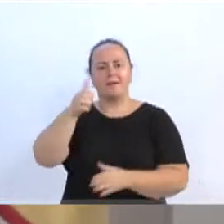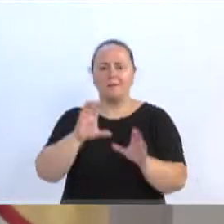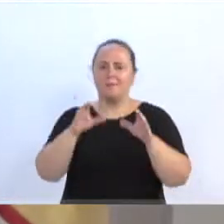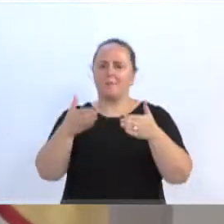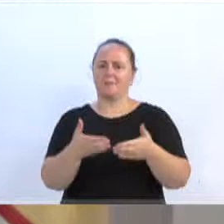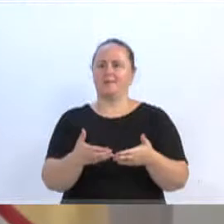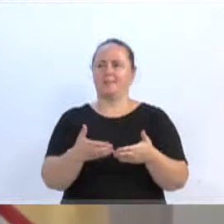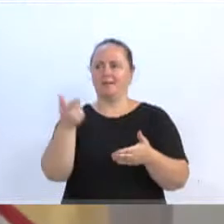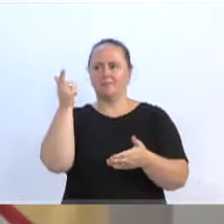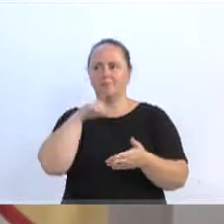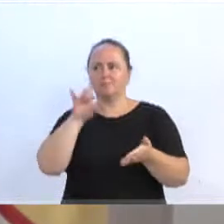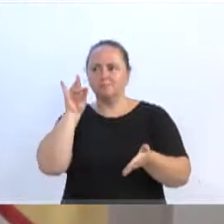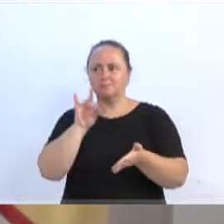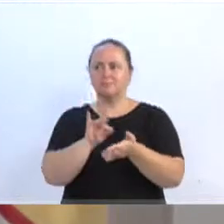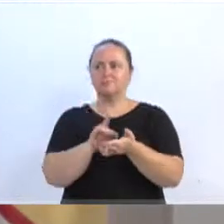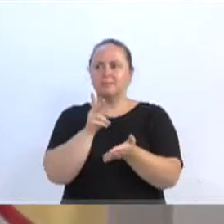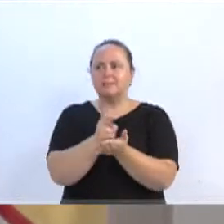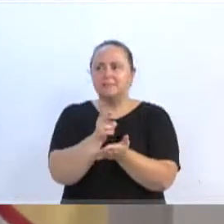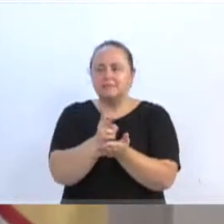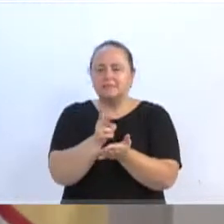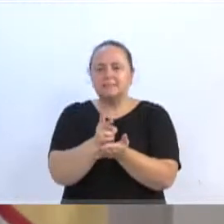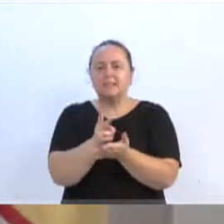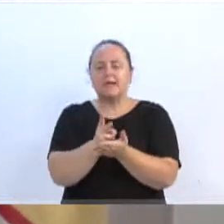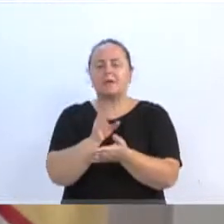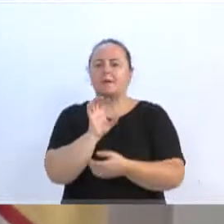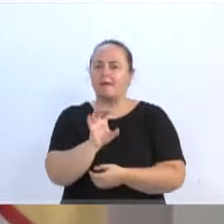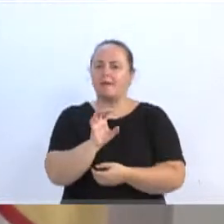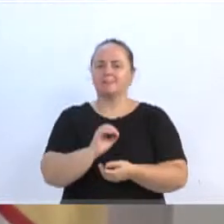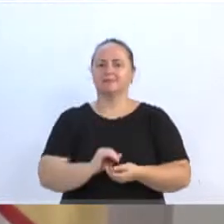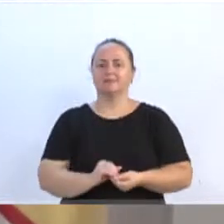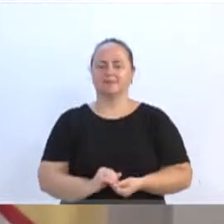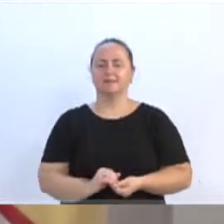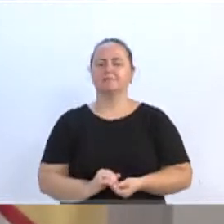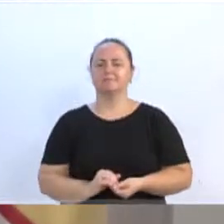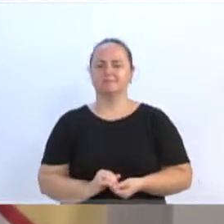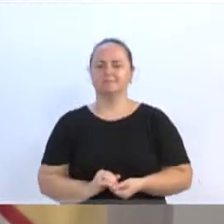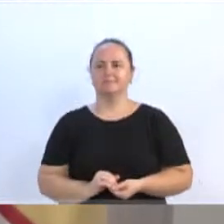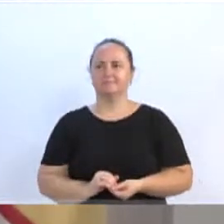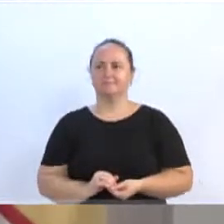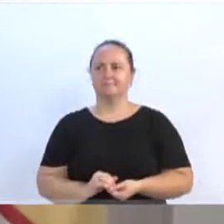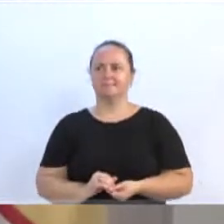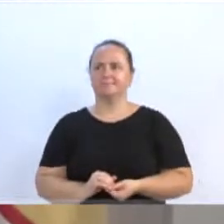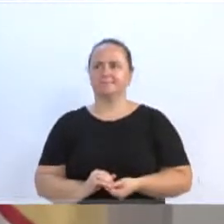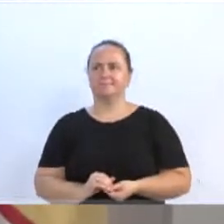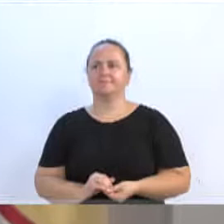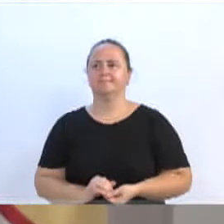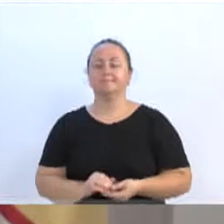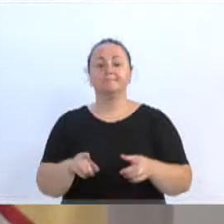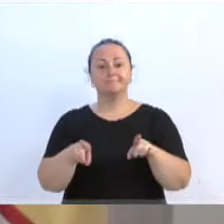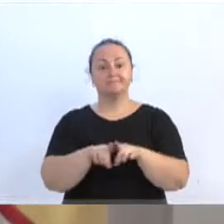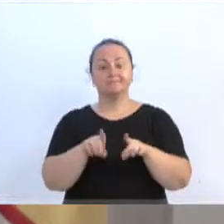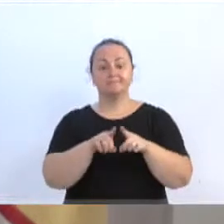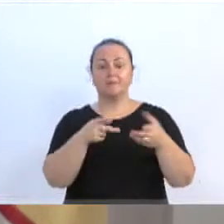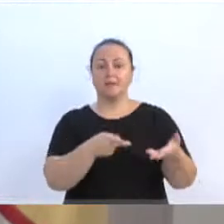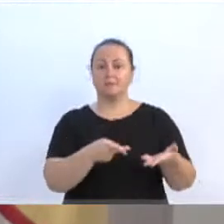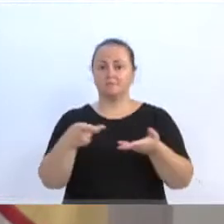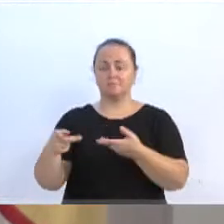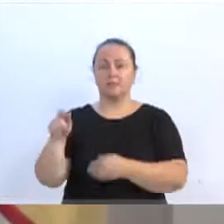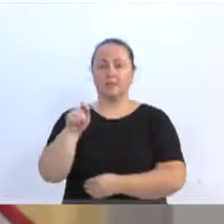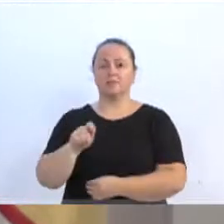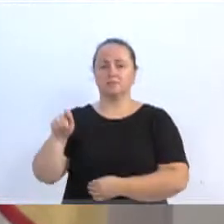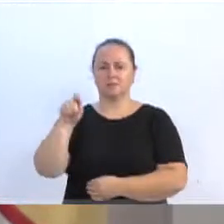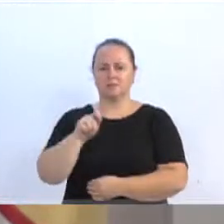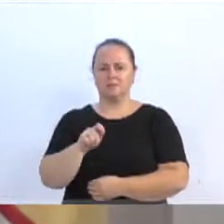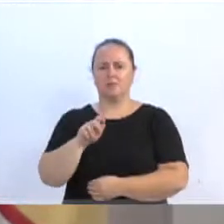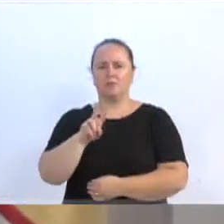para que ela tenha isso, sempre teve isso aí, e como está tendo agora. Participei também da visita lá na Associação de Moradores na Vila